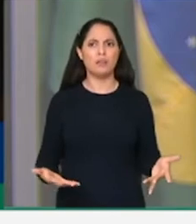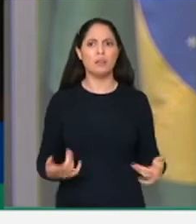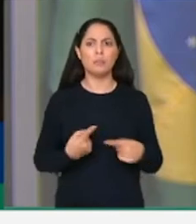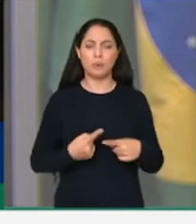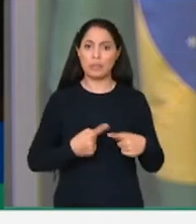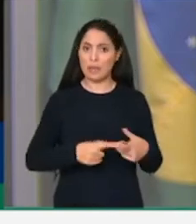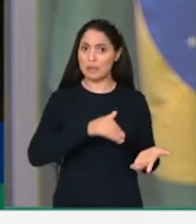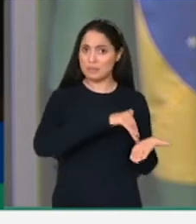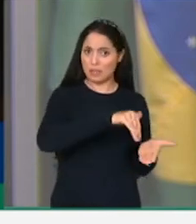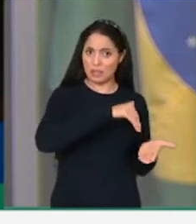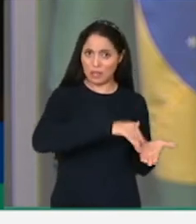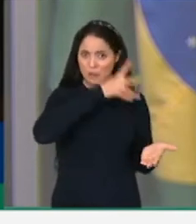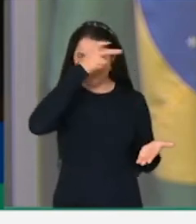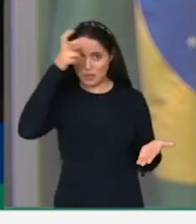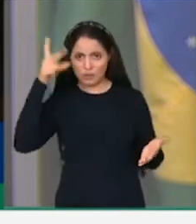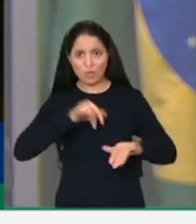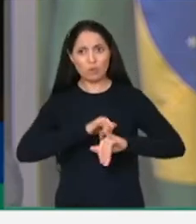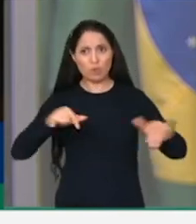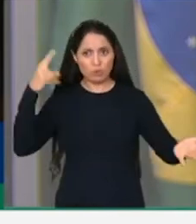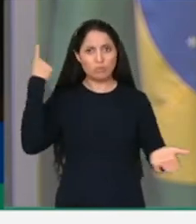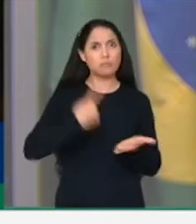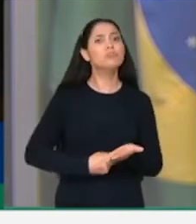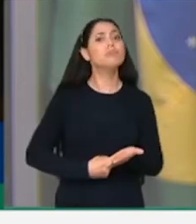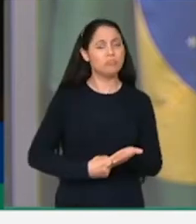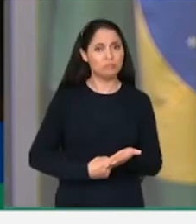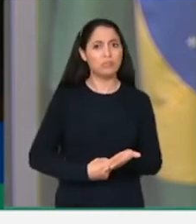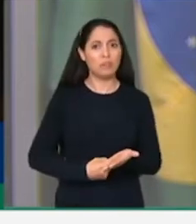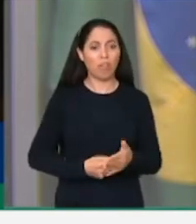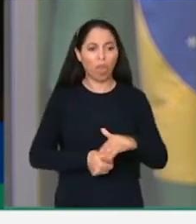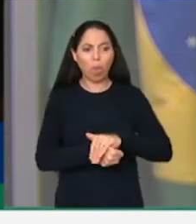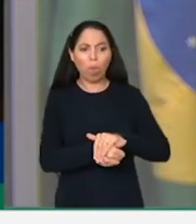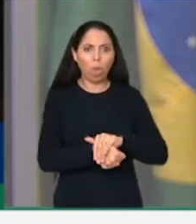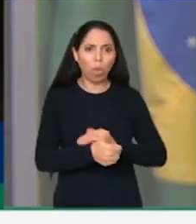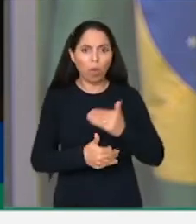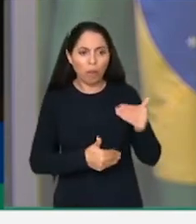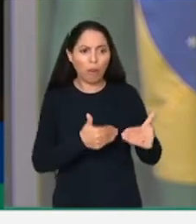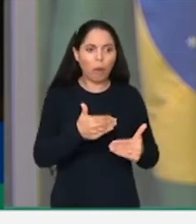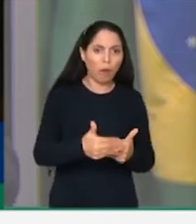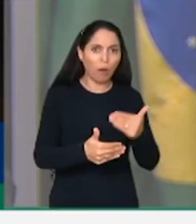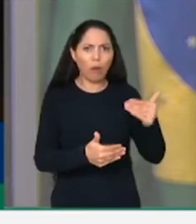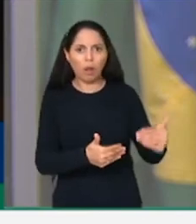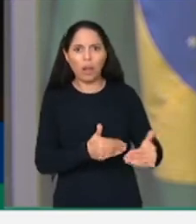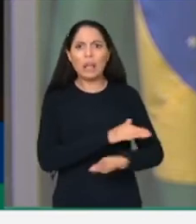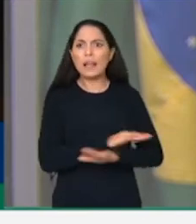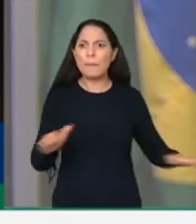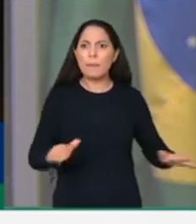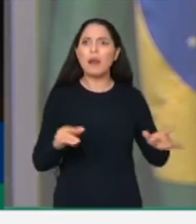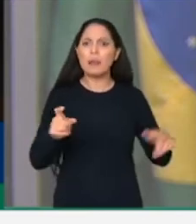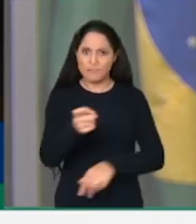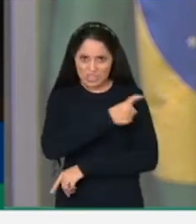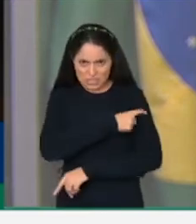Operação Tartaruga tem que acabar, porque, se tem vacina, tem que ser aplicada. Obrigado.